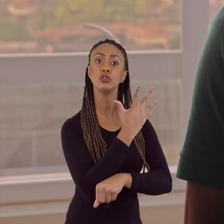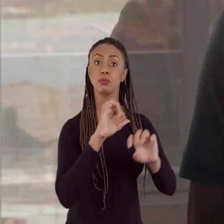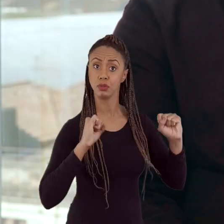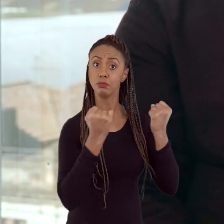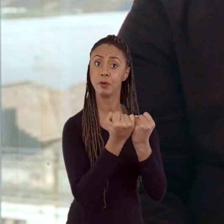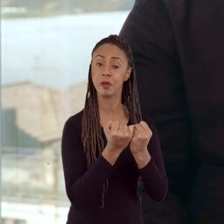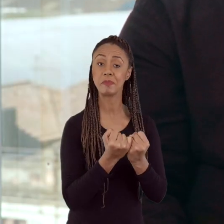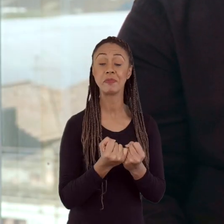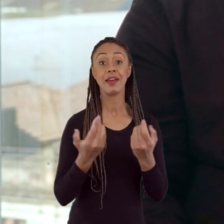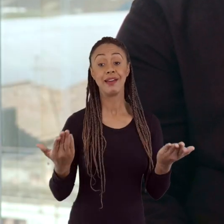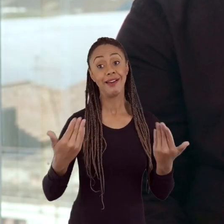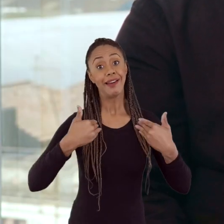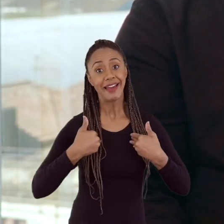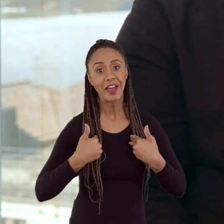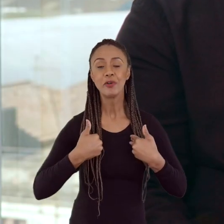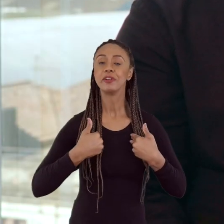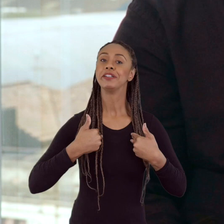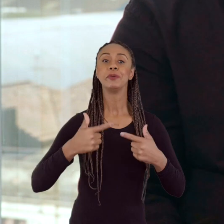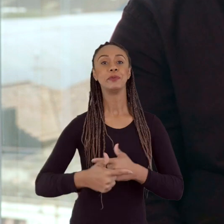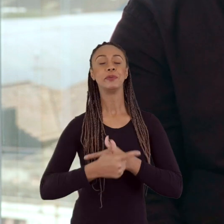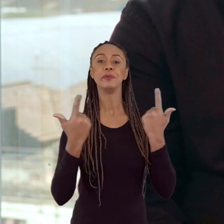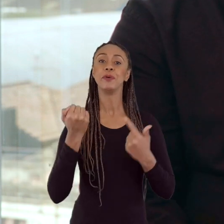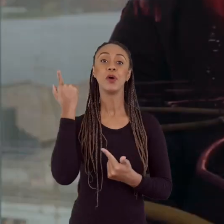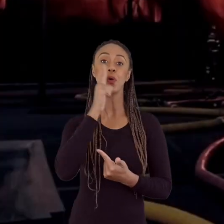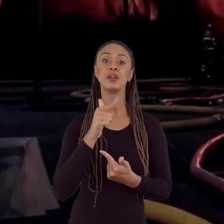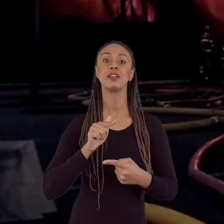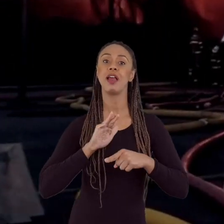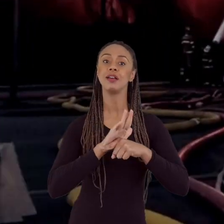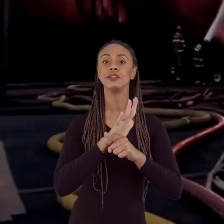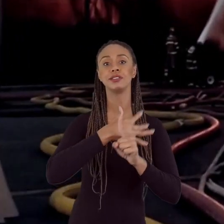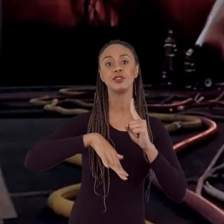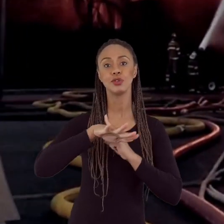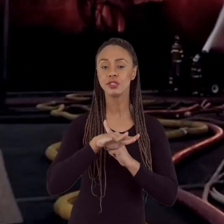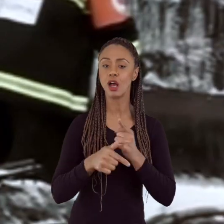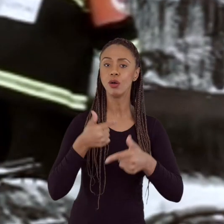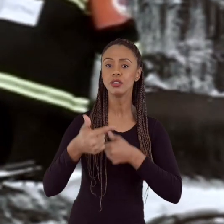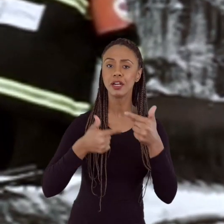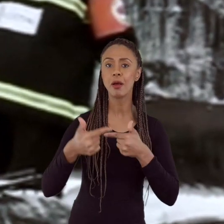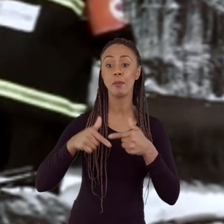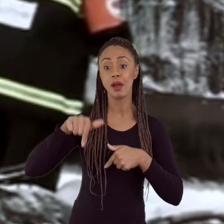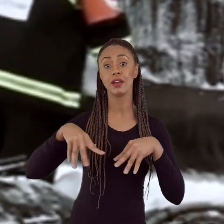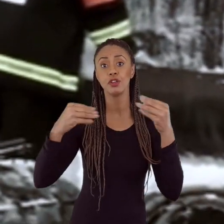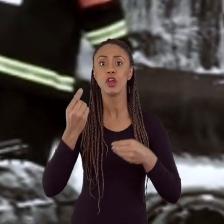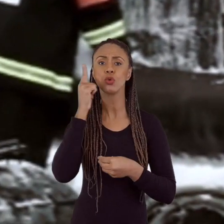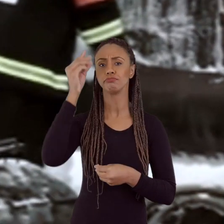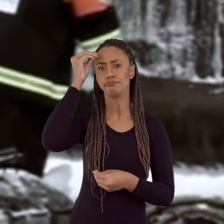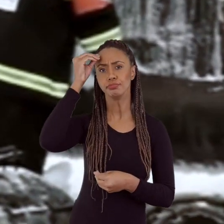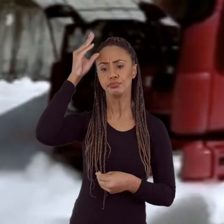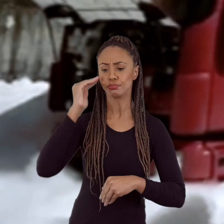defesa do meio ambiente. E eu, por felicidade, vim fazer serviço social na Unifesto, para que a gente conseguisse ganhar conhecimento e